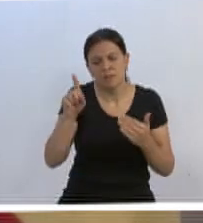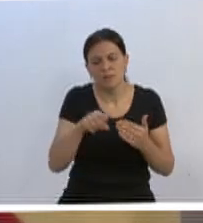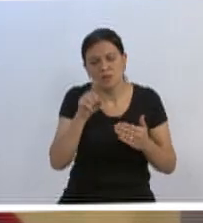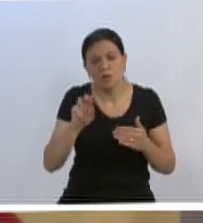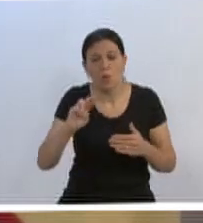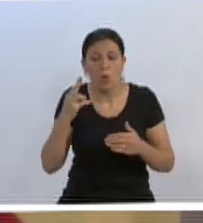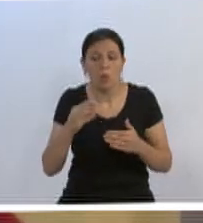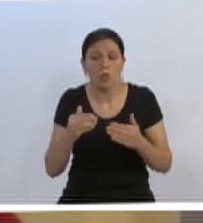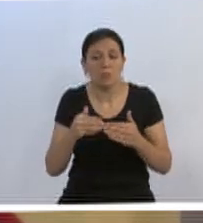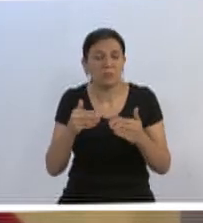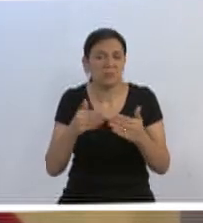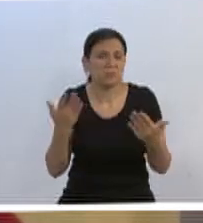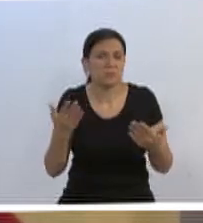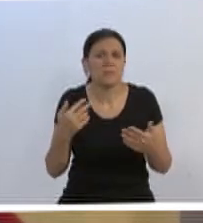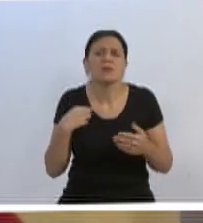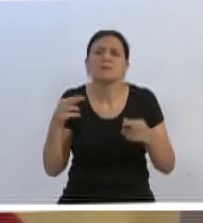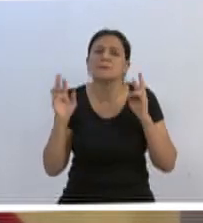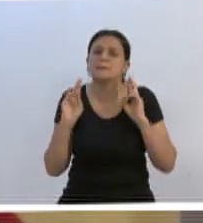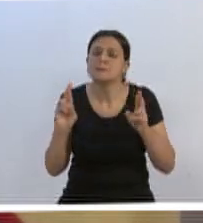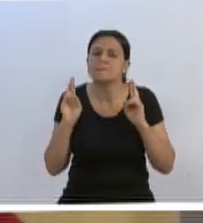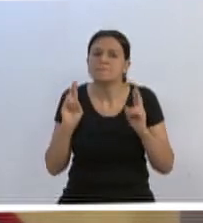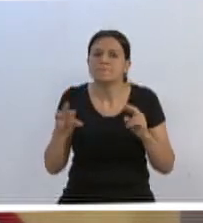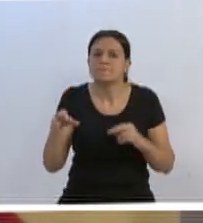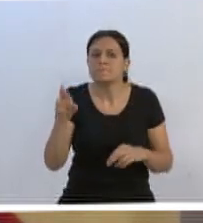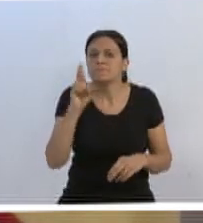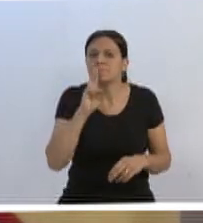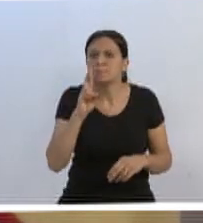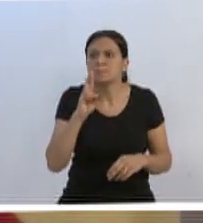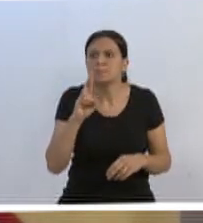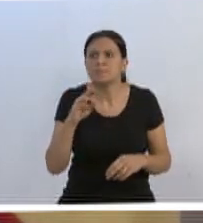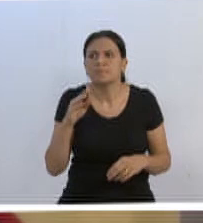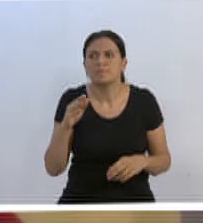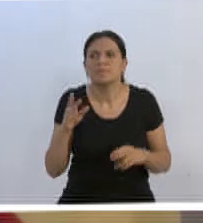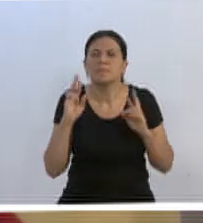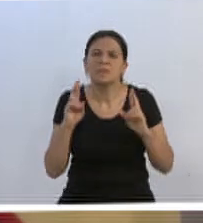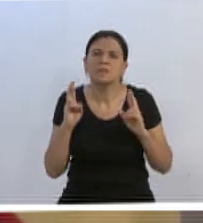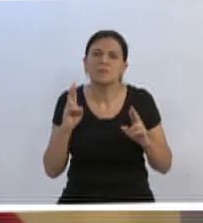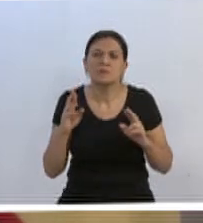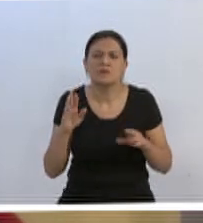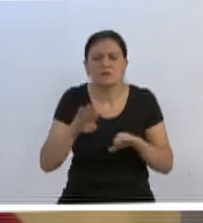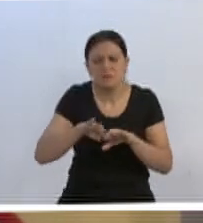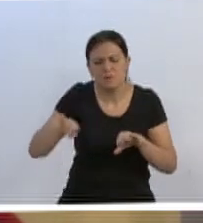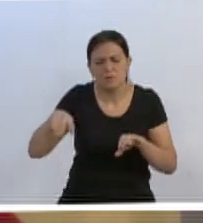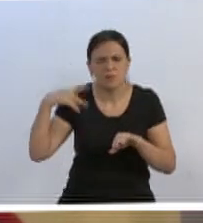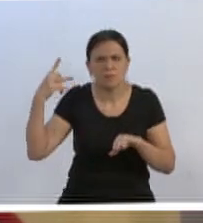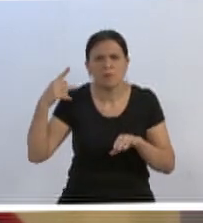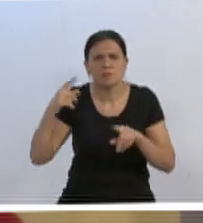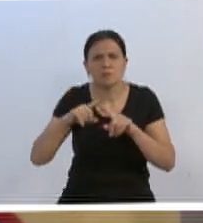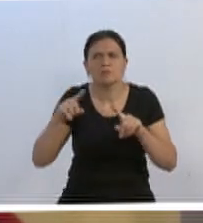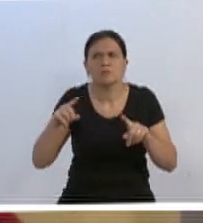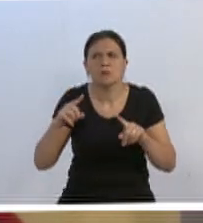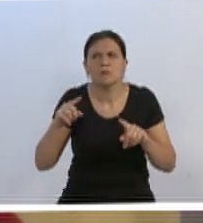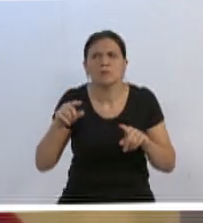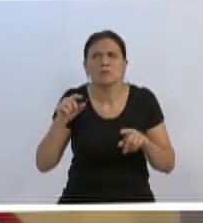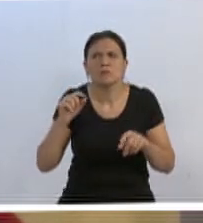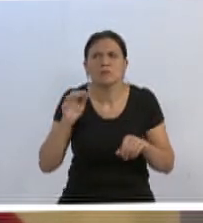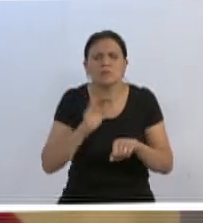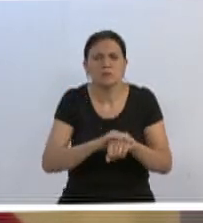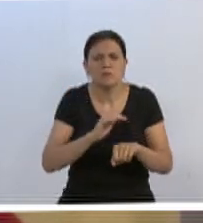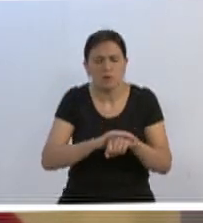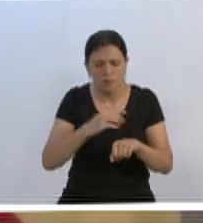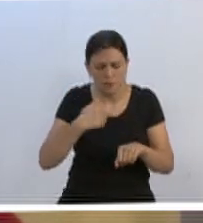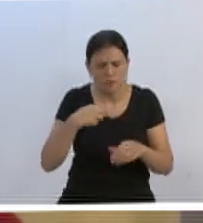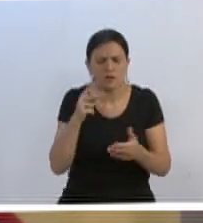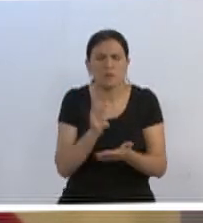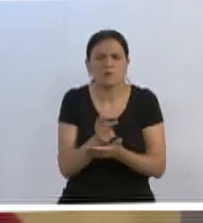de forma ansiosa, essa resposta, espero que tenham a grandeza de separar as distinções políticas, mas de colocarem que nem eu farei, sempre fiz, e